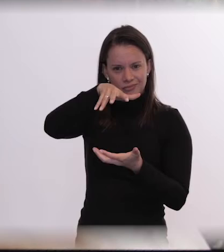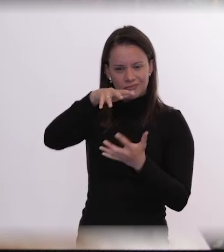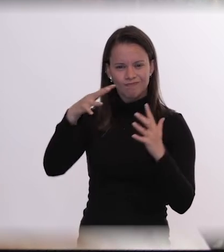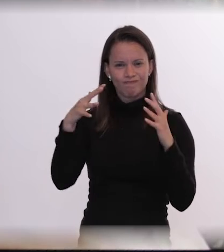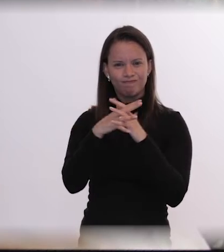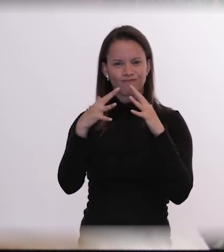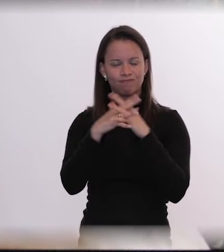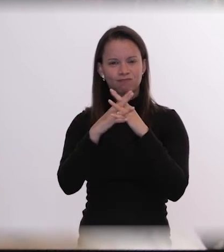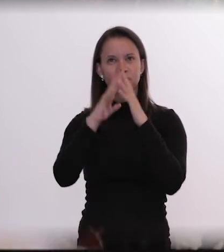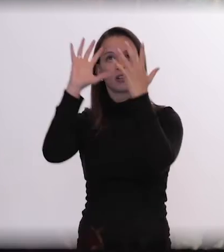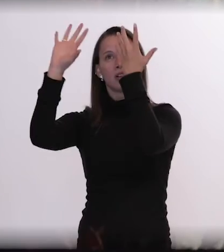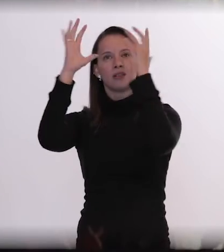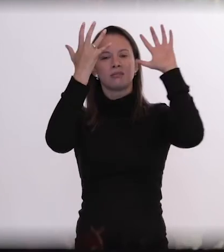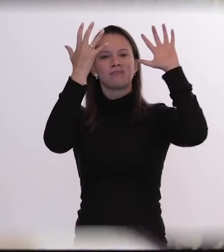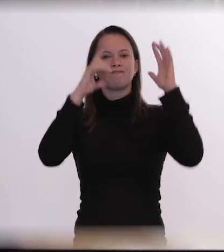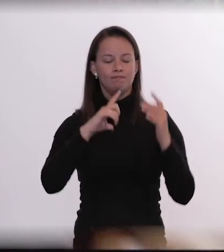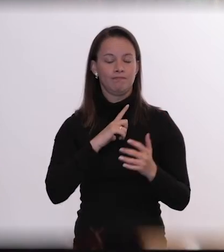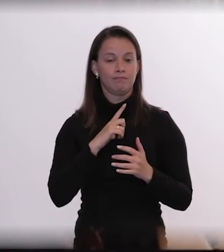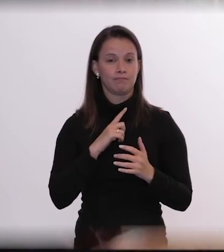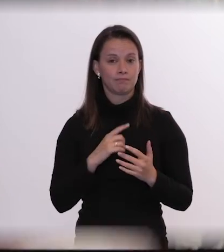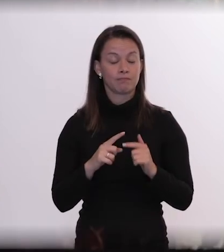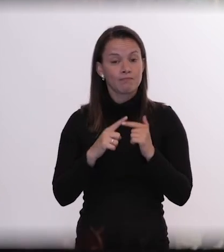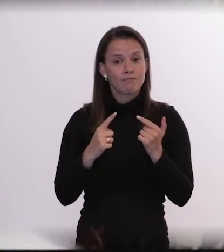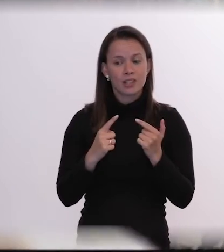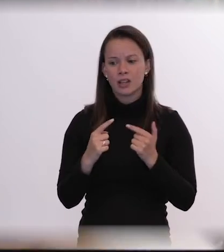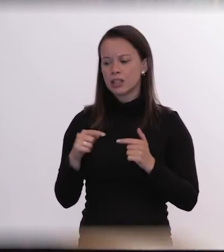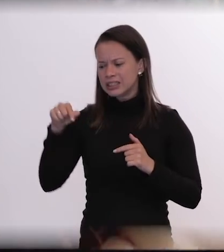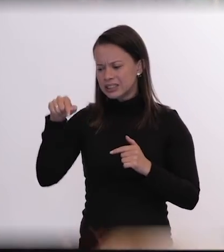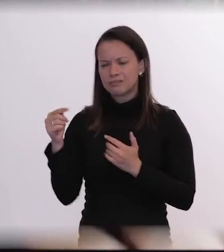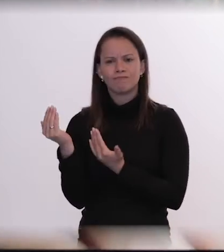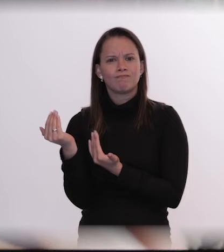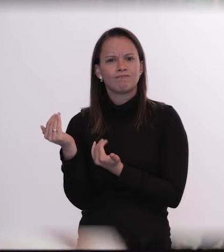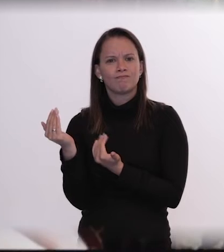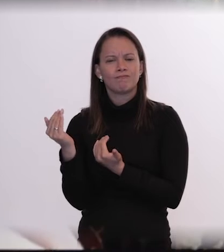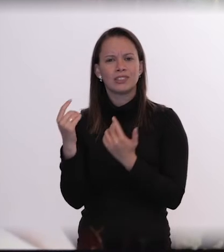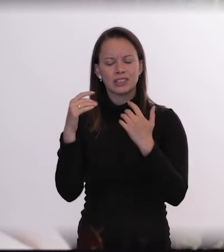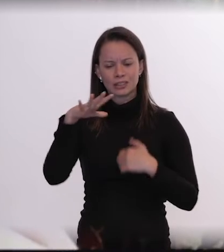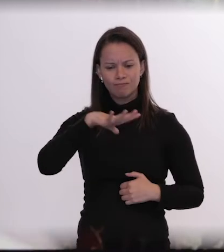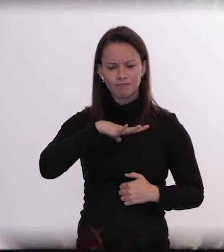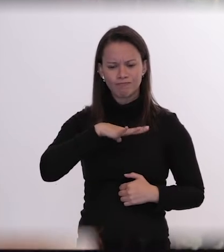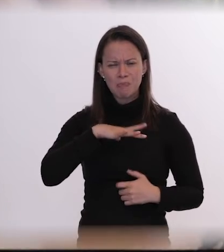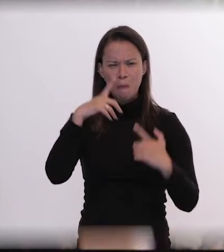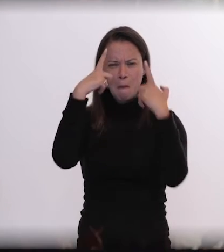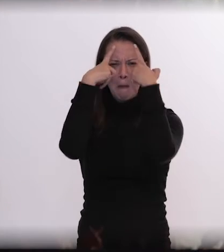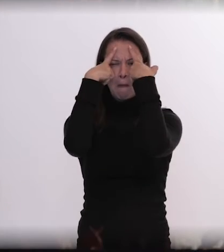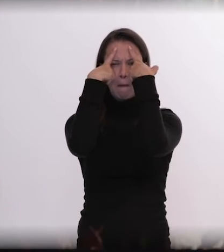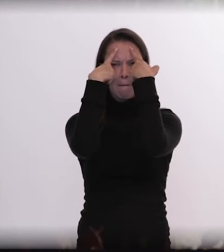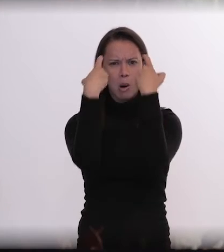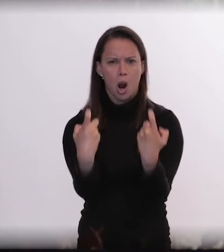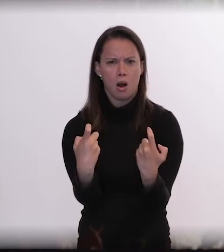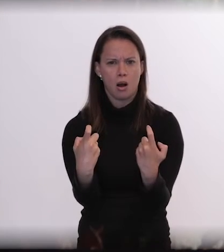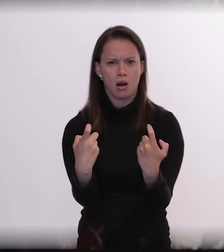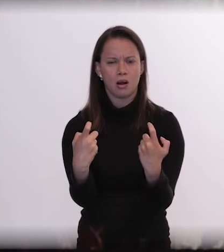climática e eles vivem numa cidade extremamente violenta. Desde a violência